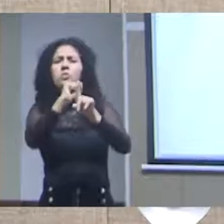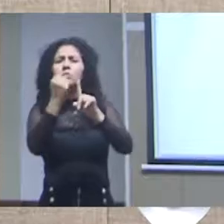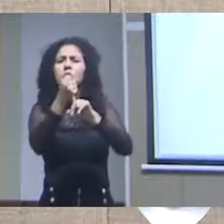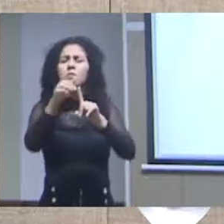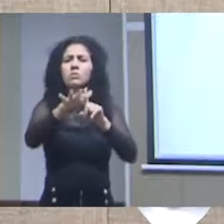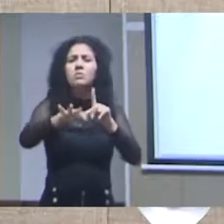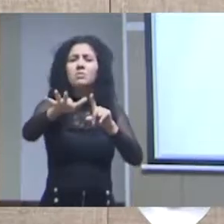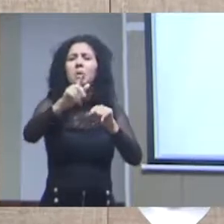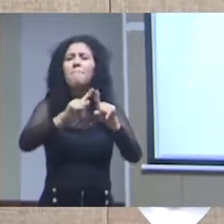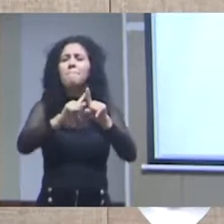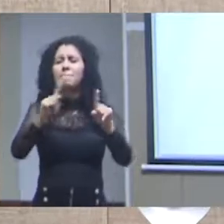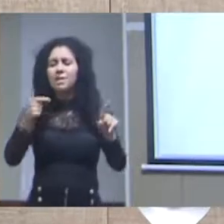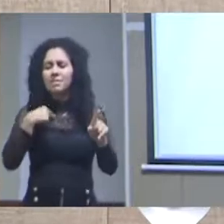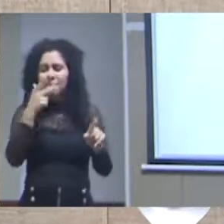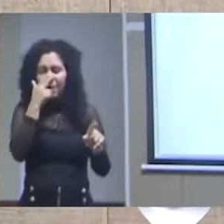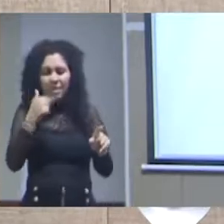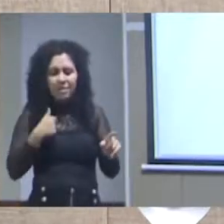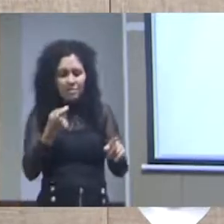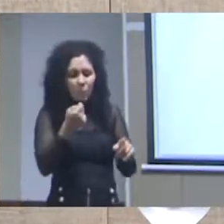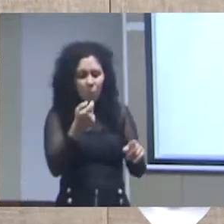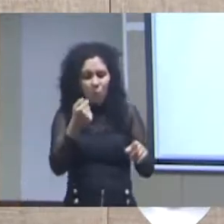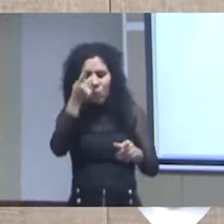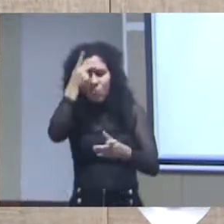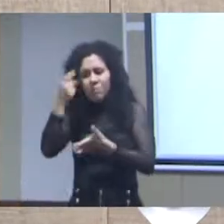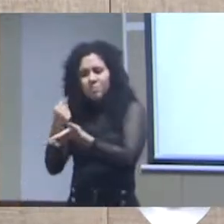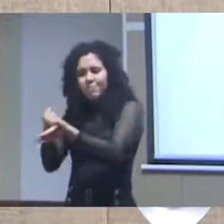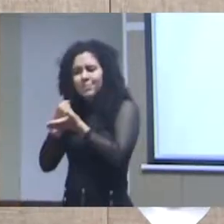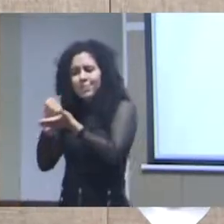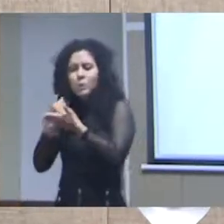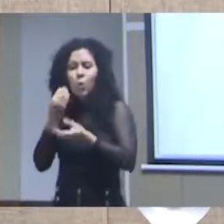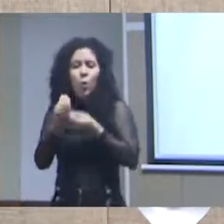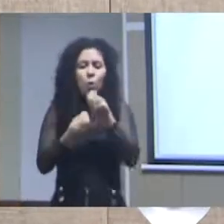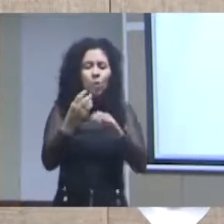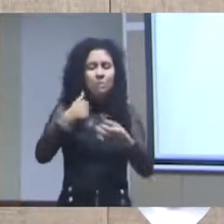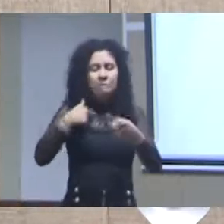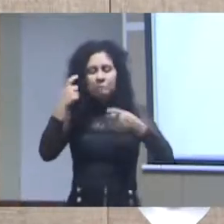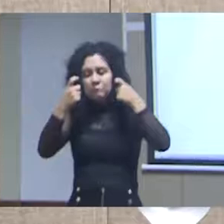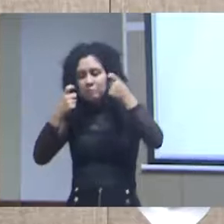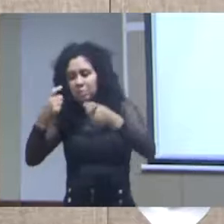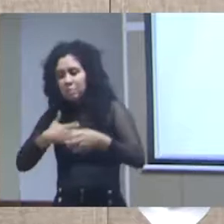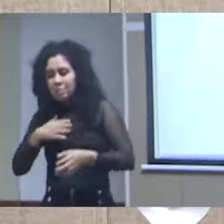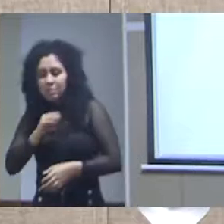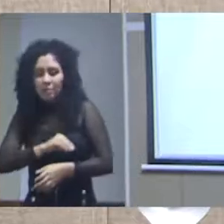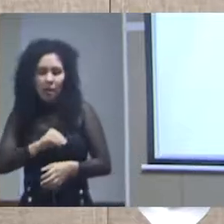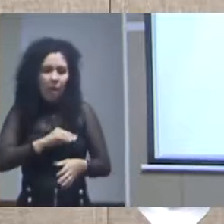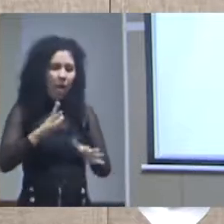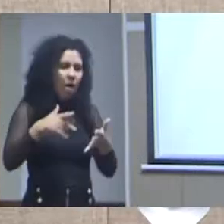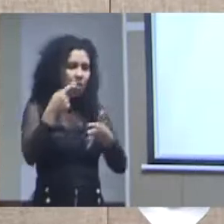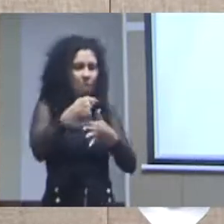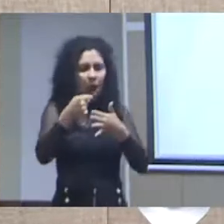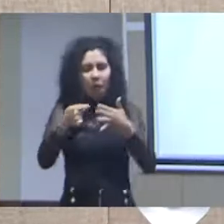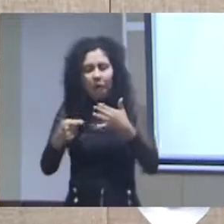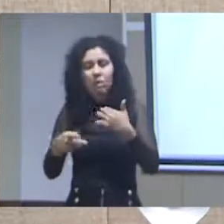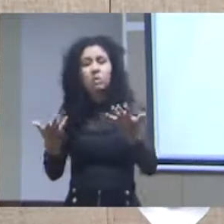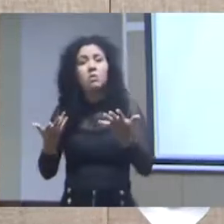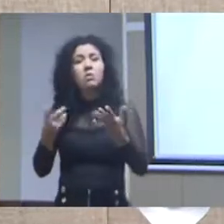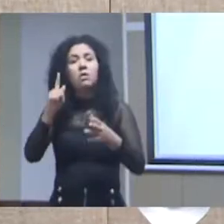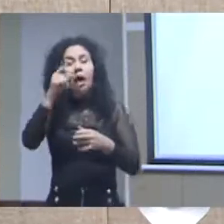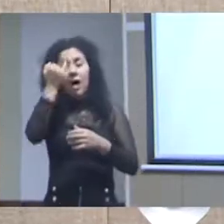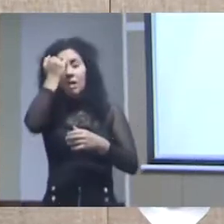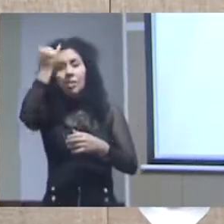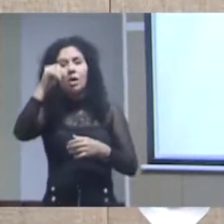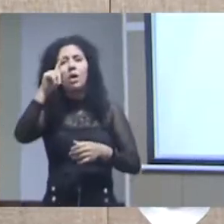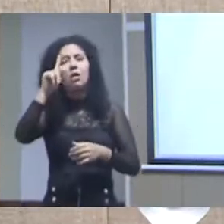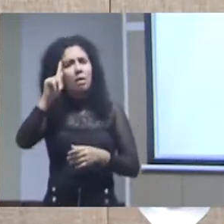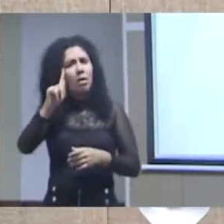recursos às vezes pessoas você quer cumprir o seu plano plurianual porque impacta no seu salário impacta em um monte de outras coisas então essa ideia é